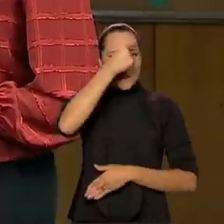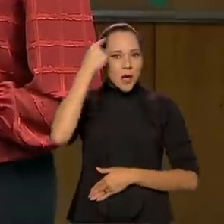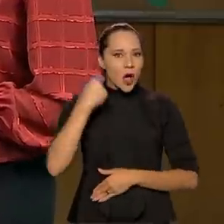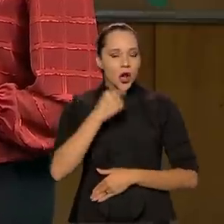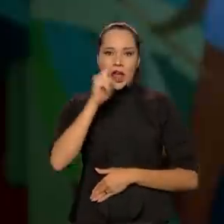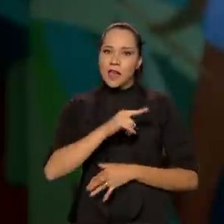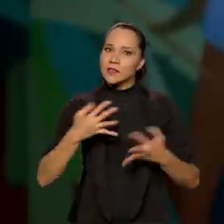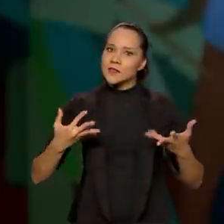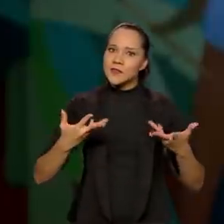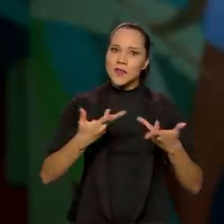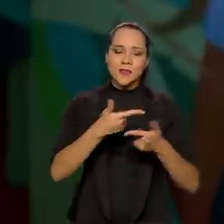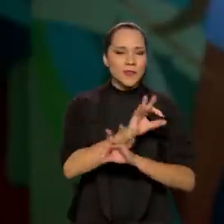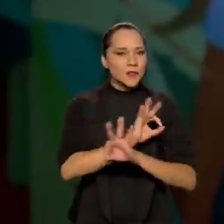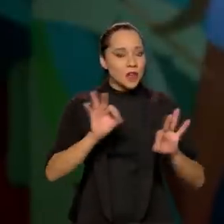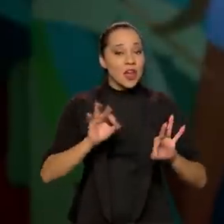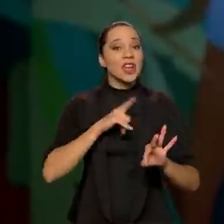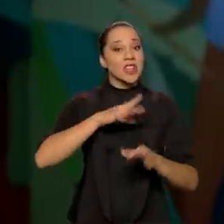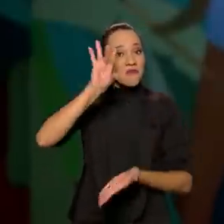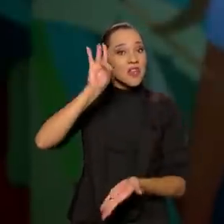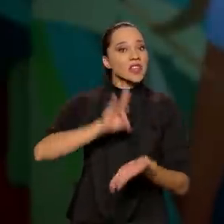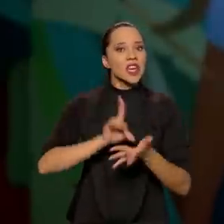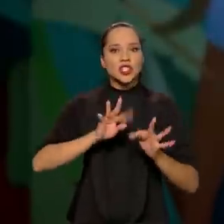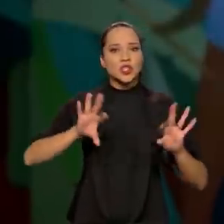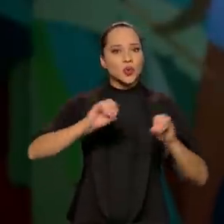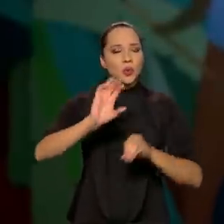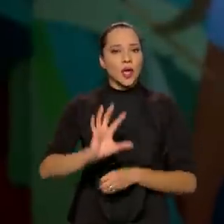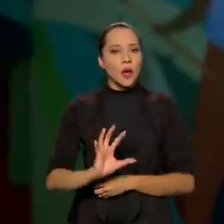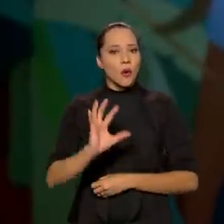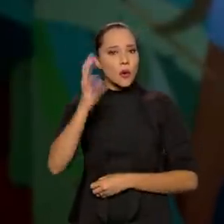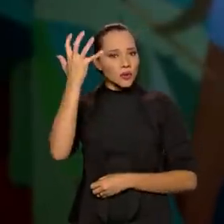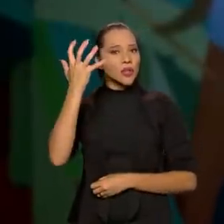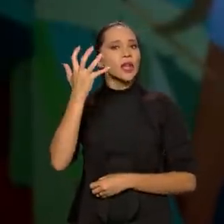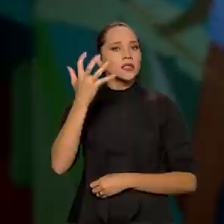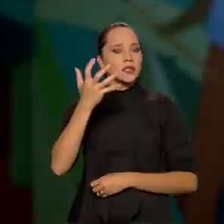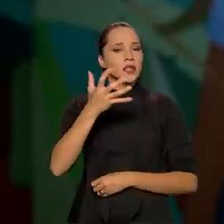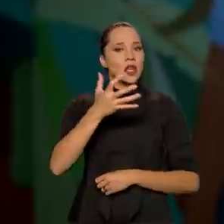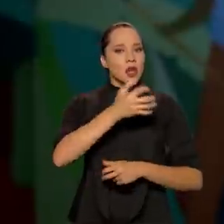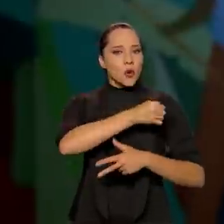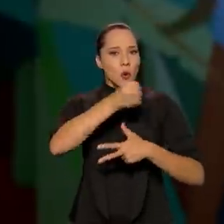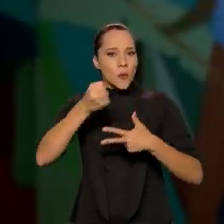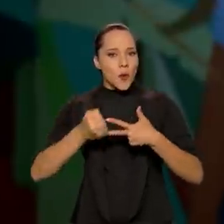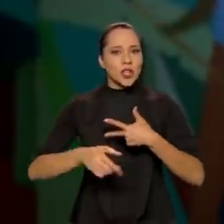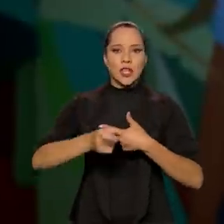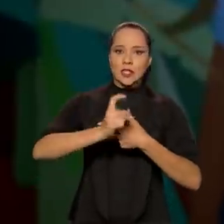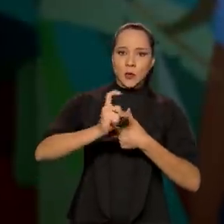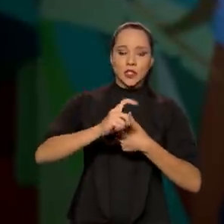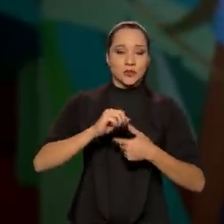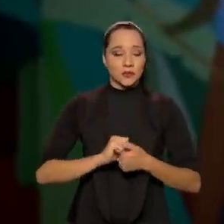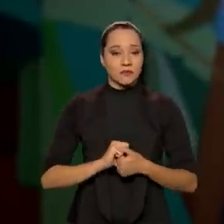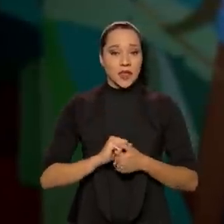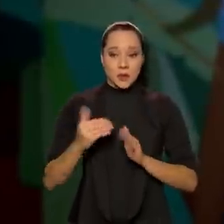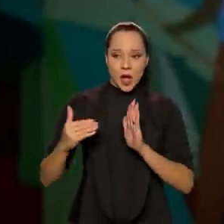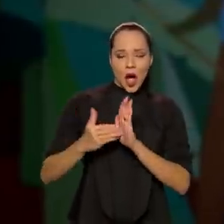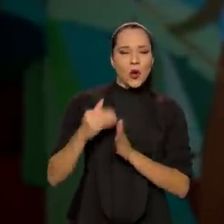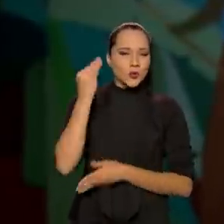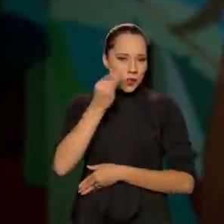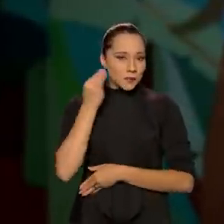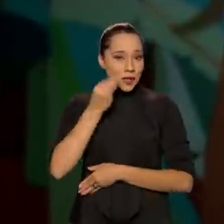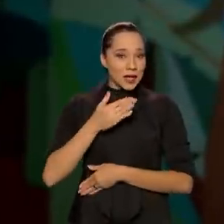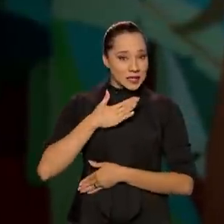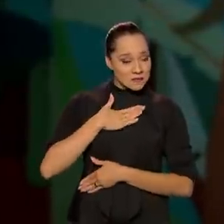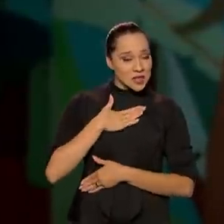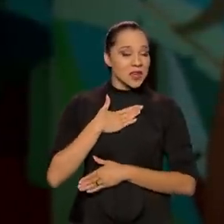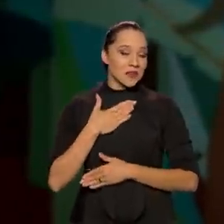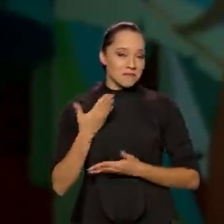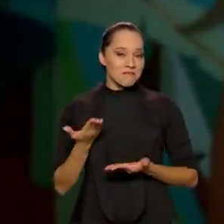sensacional, porque ali temos a verdade, tudo o que acontece com o Poder Executivo. Depois, a última experiência minha, ou a